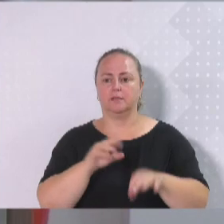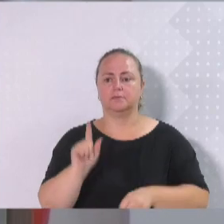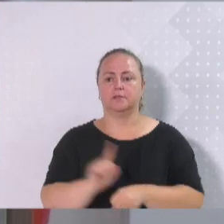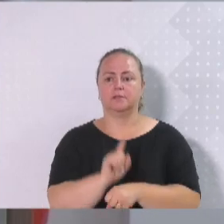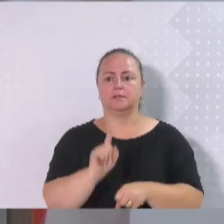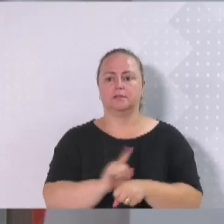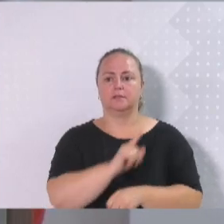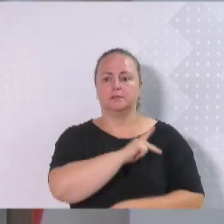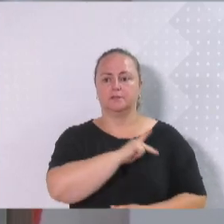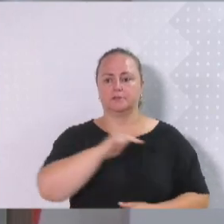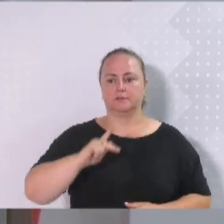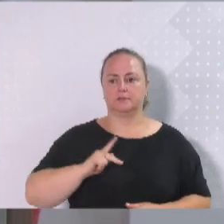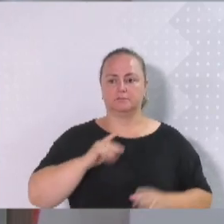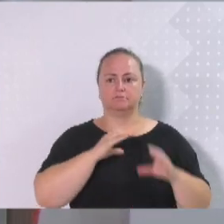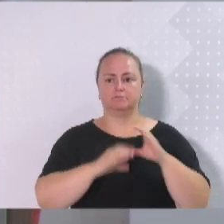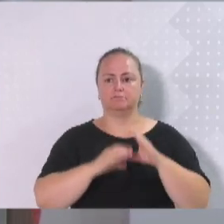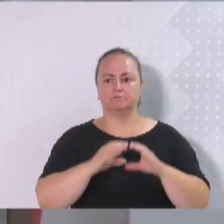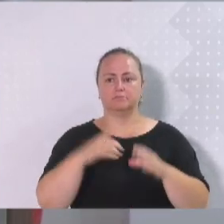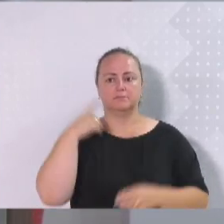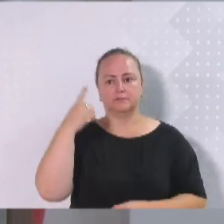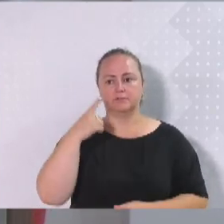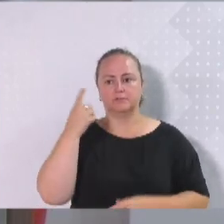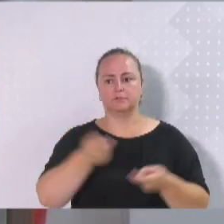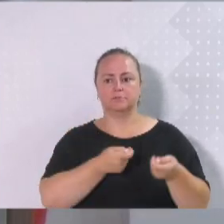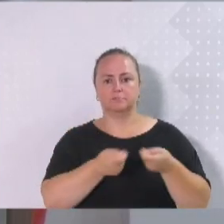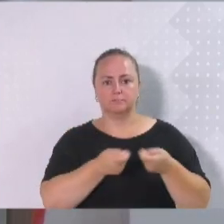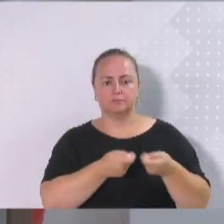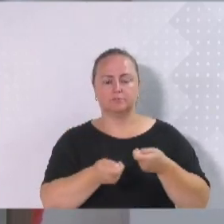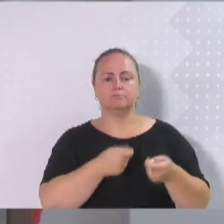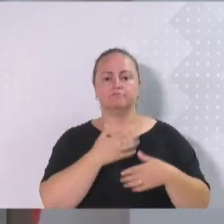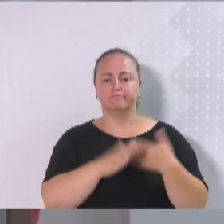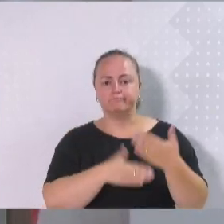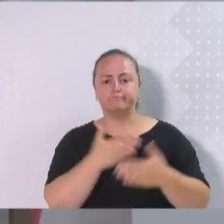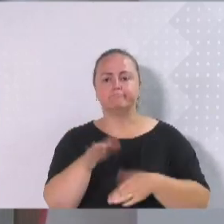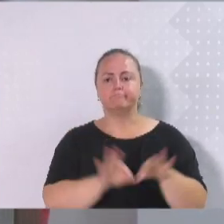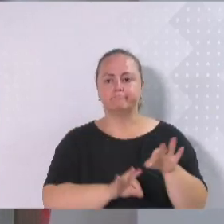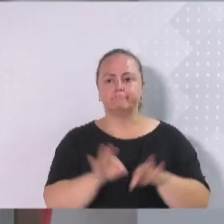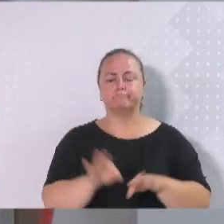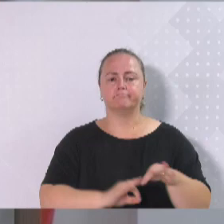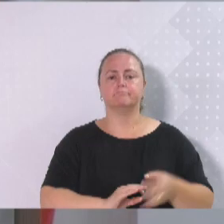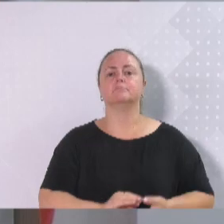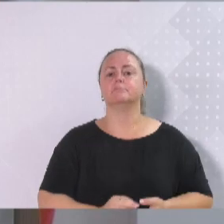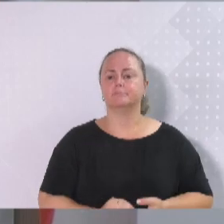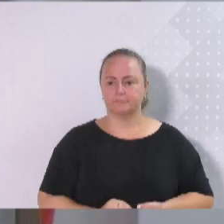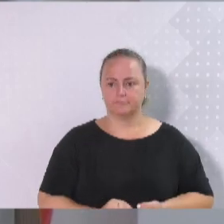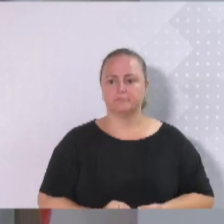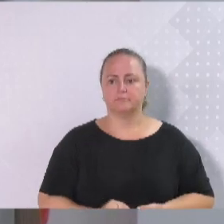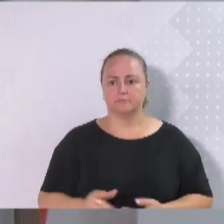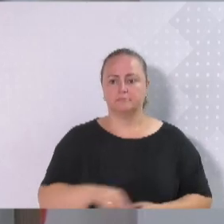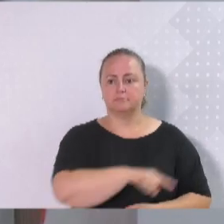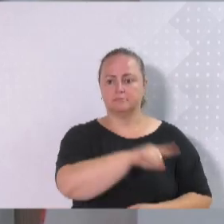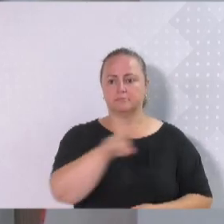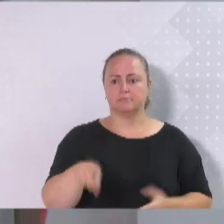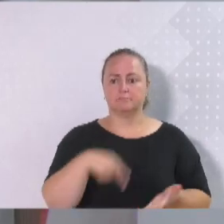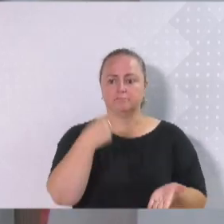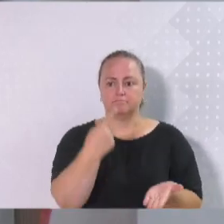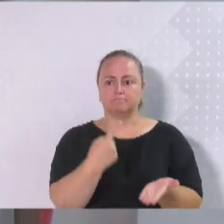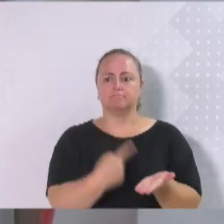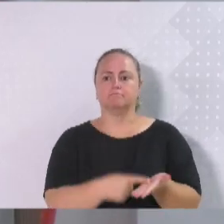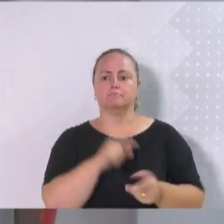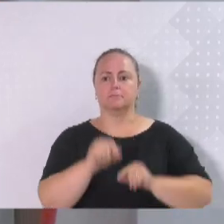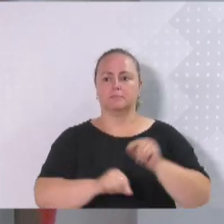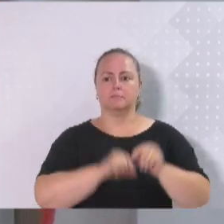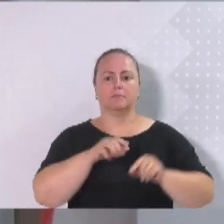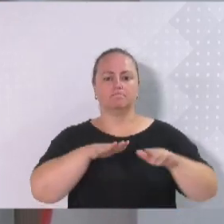comunicação, direito, economia, desenvolvimento, organização popular. Vocês têm o compromisso de abrir as portas para os movimentos,